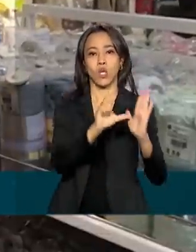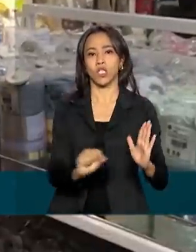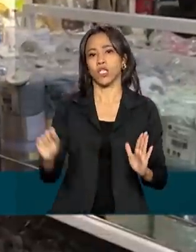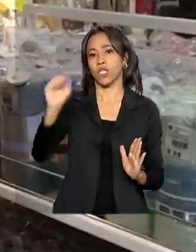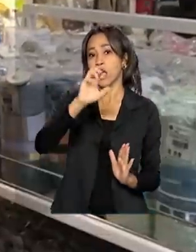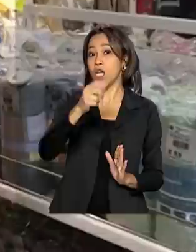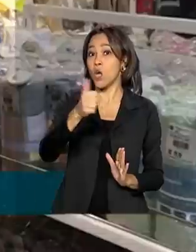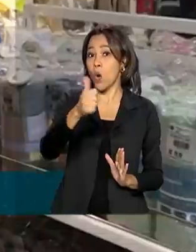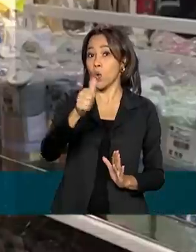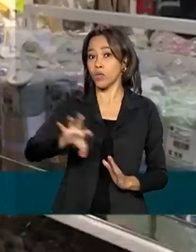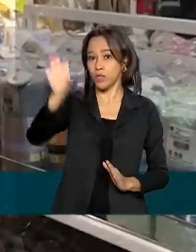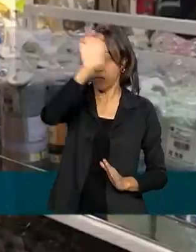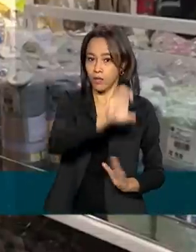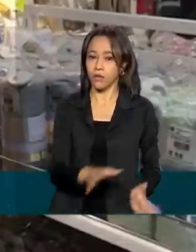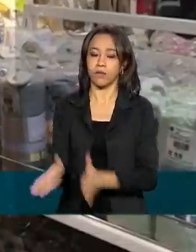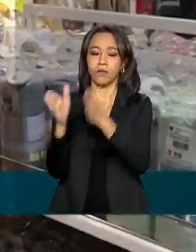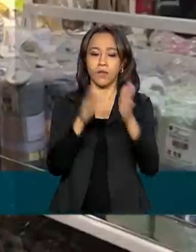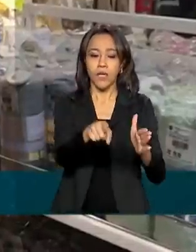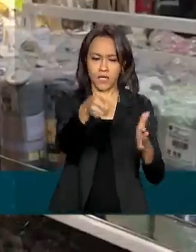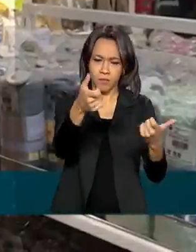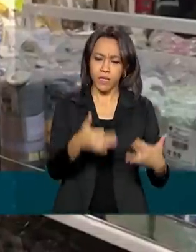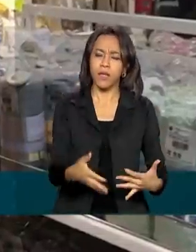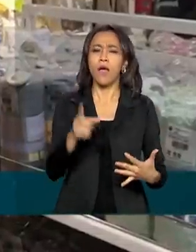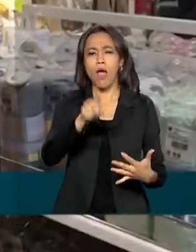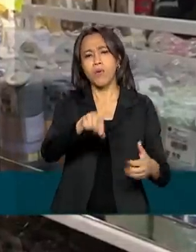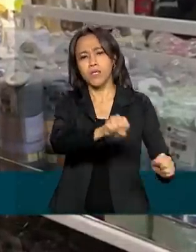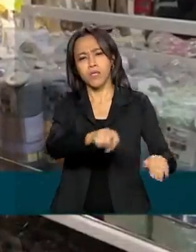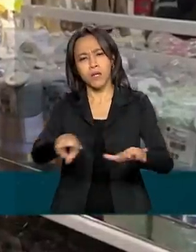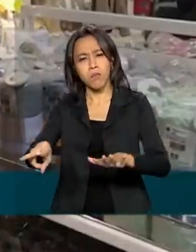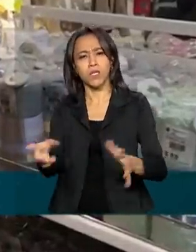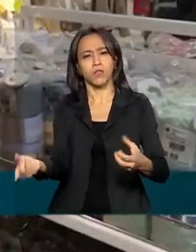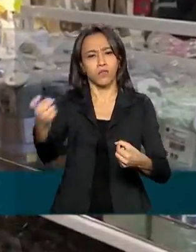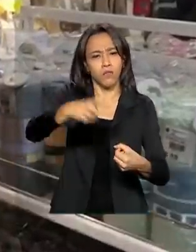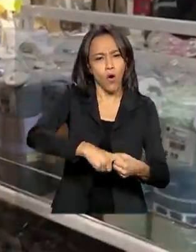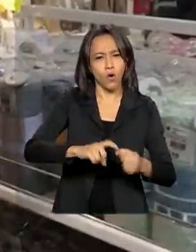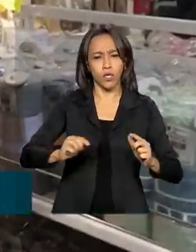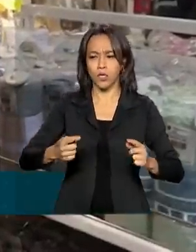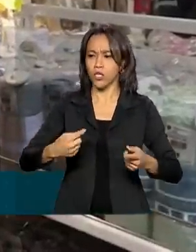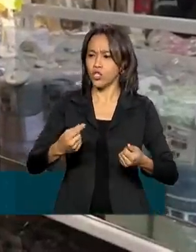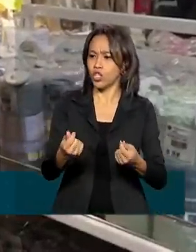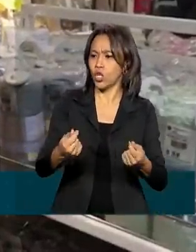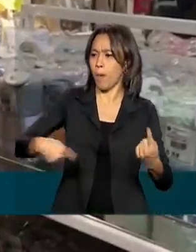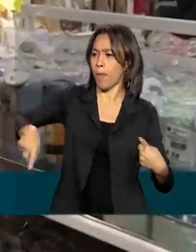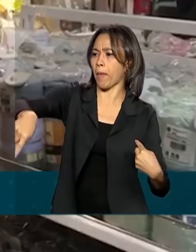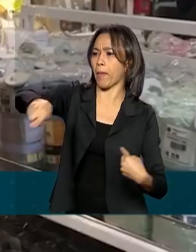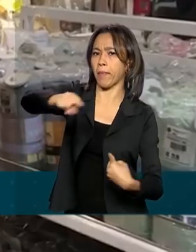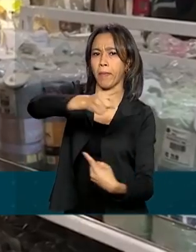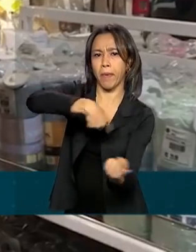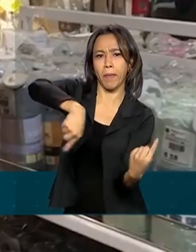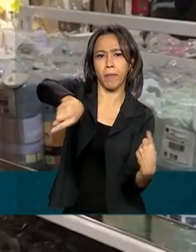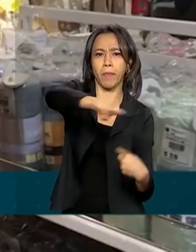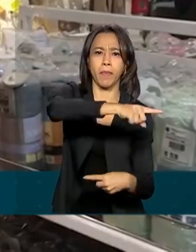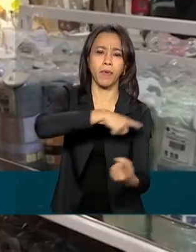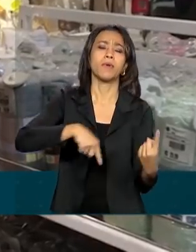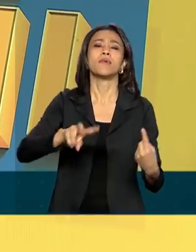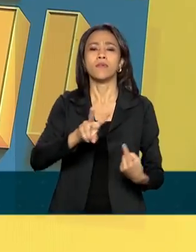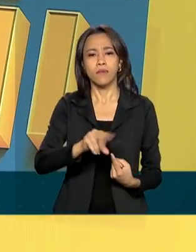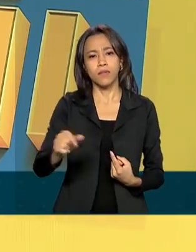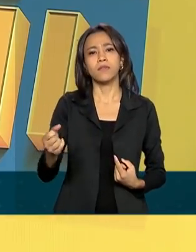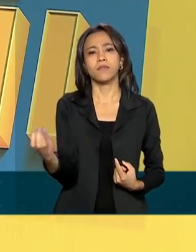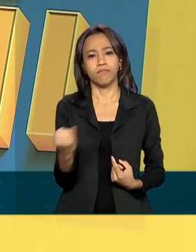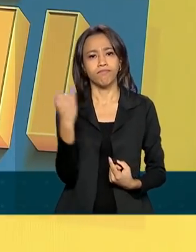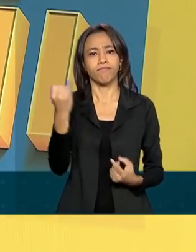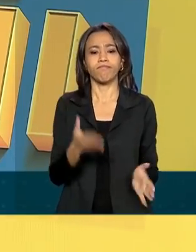acredita que vai ser uma semana de retomada e vai marcar esse momento no varejo inteiro.